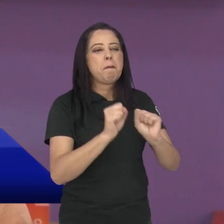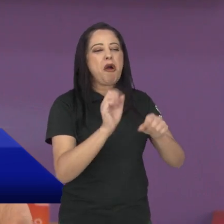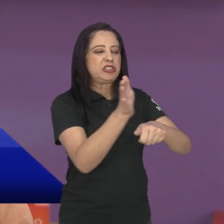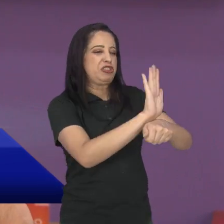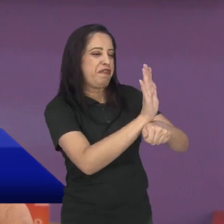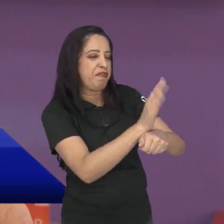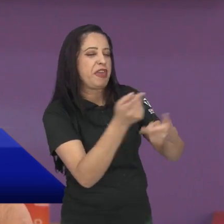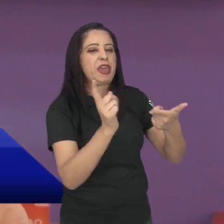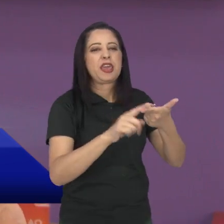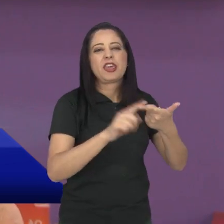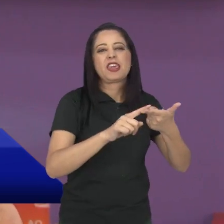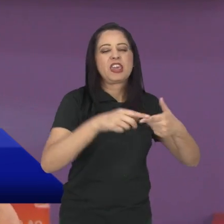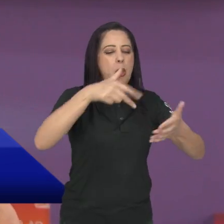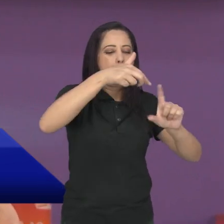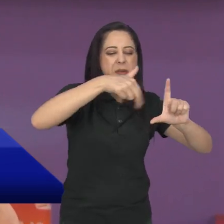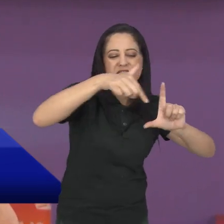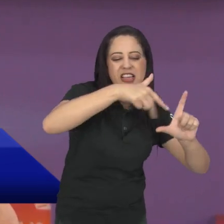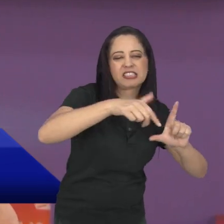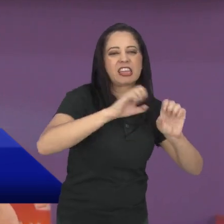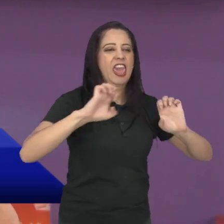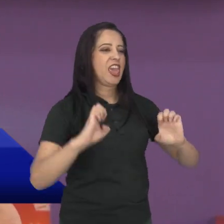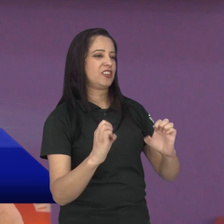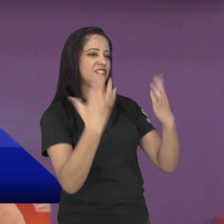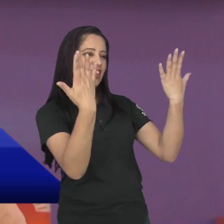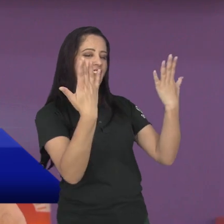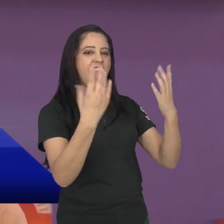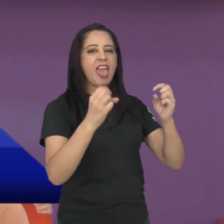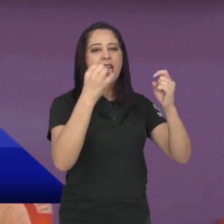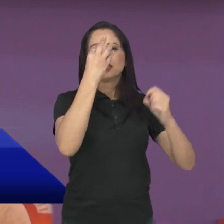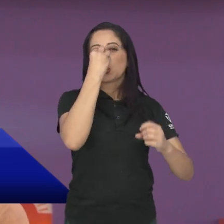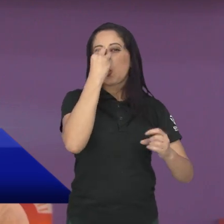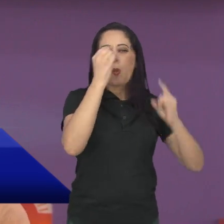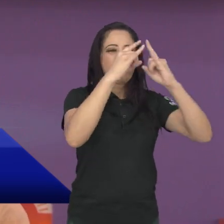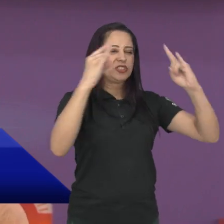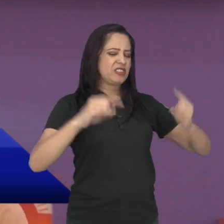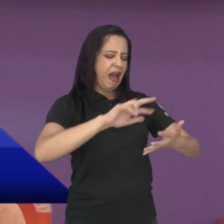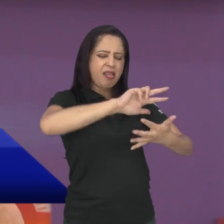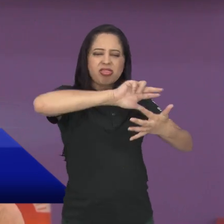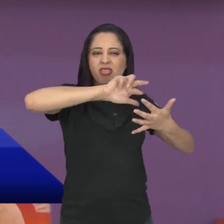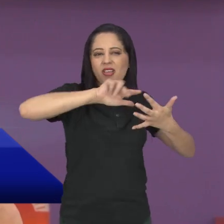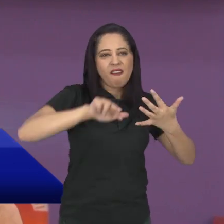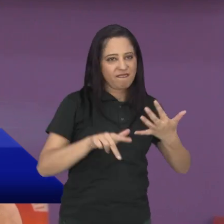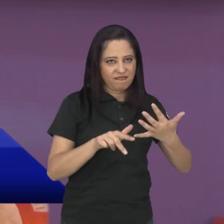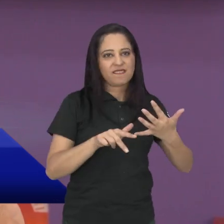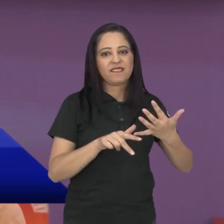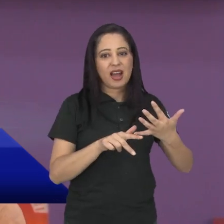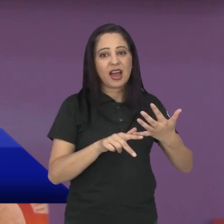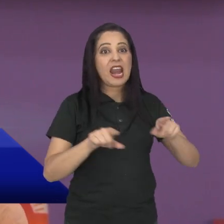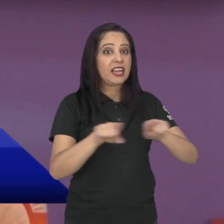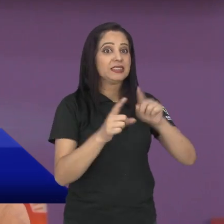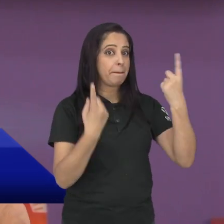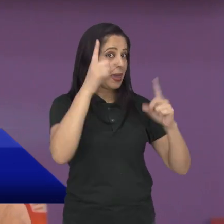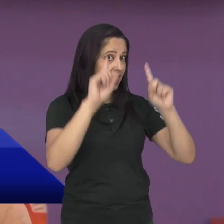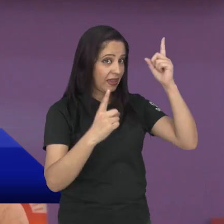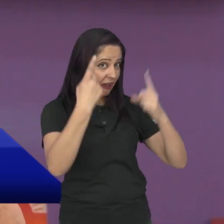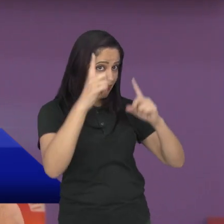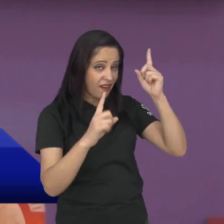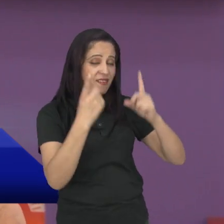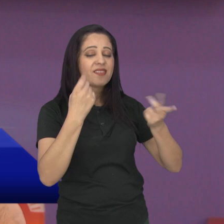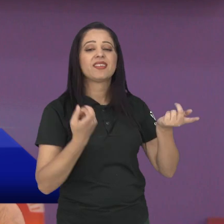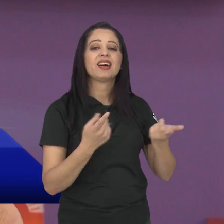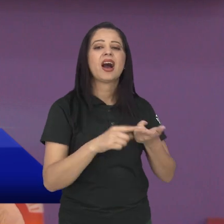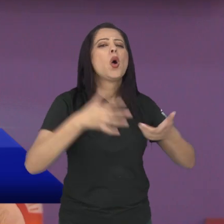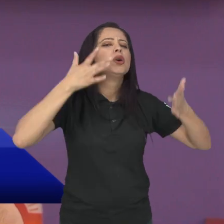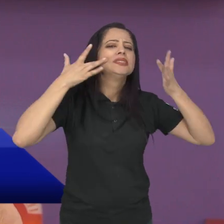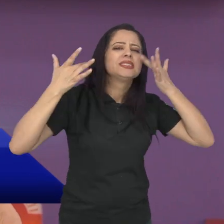documentário, de filmes, de exibição, de cineclubes e das outras áreas também, como carnaval, cultura popular,